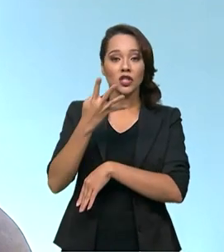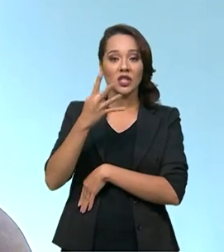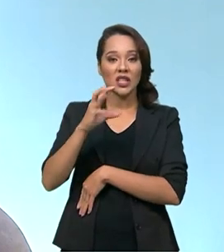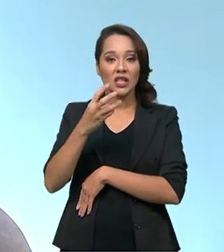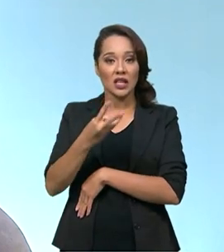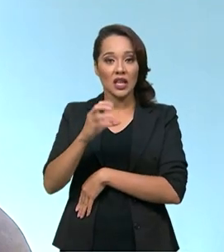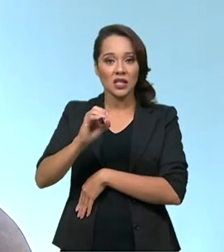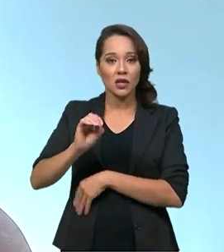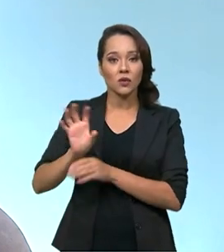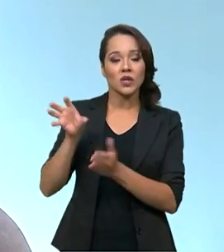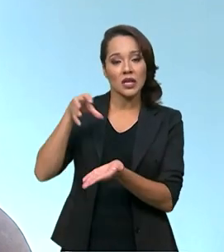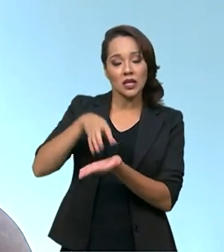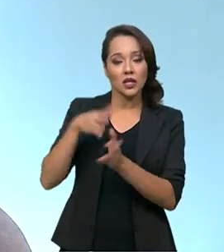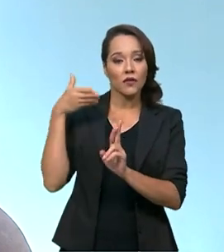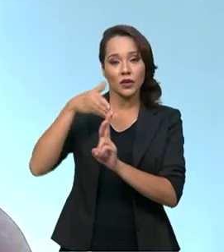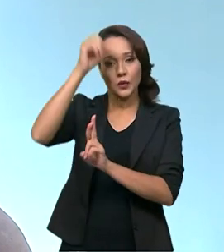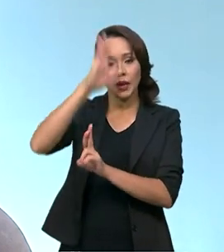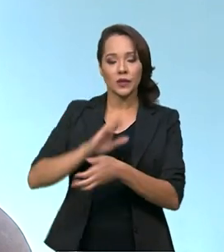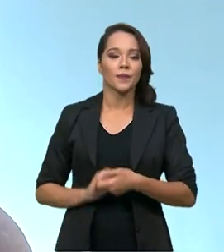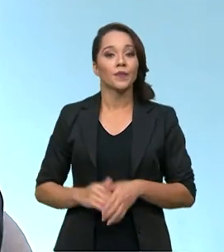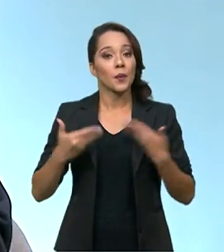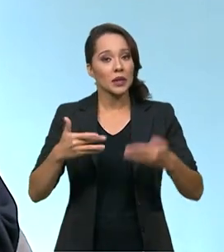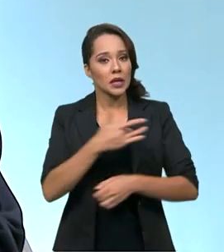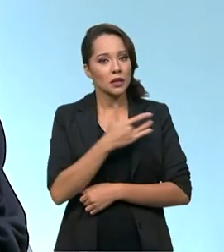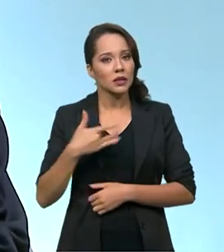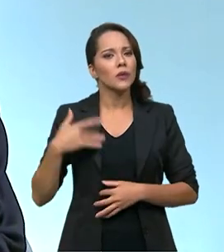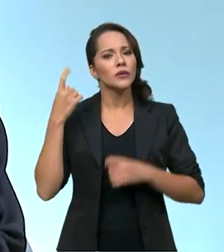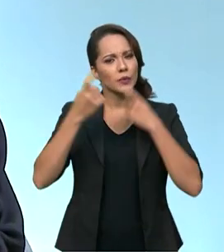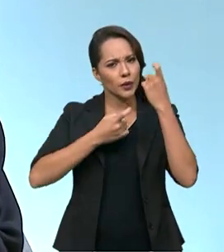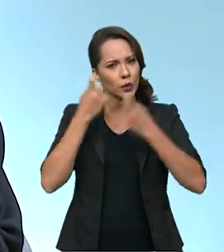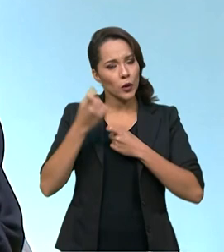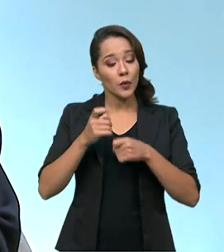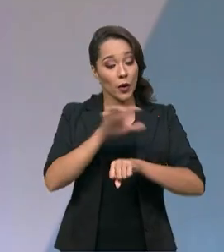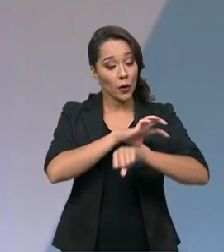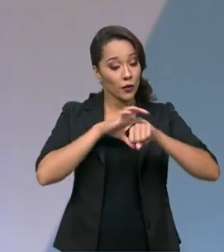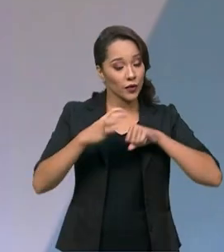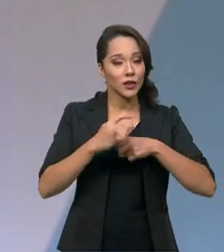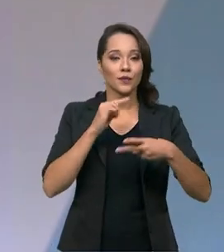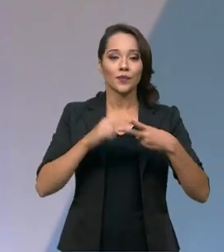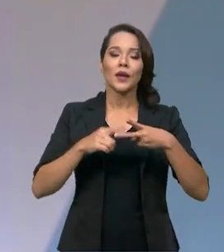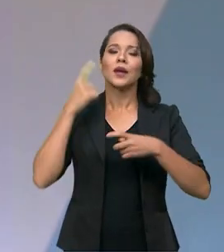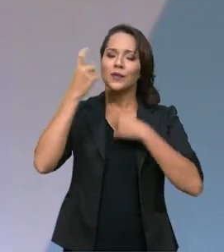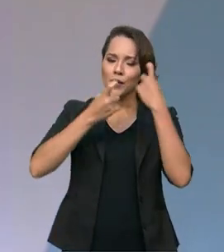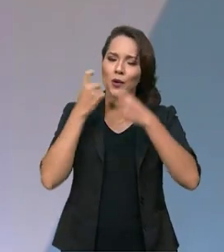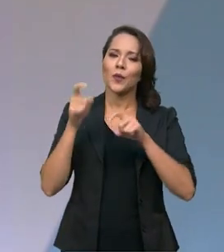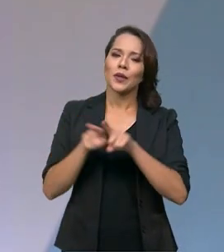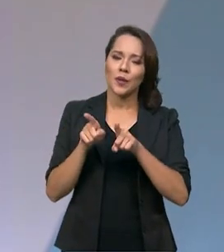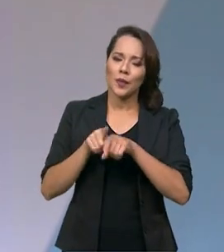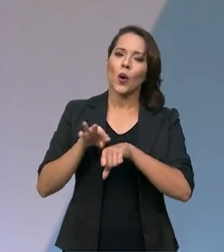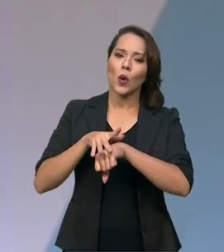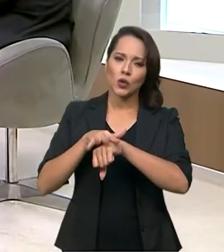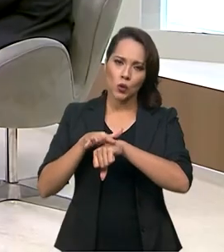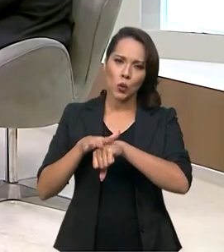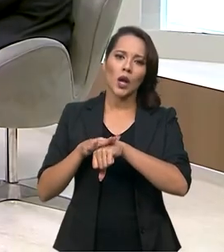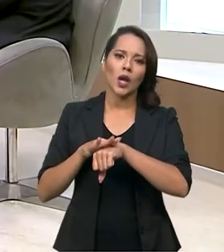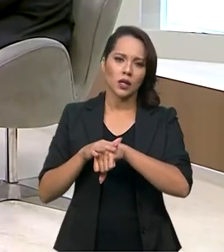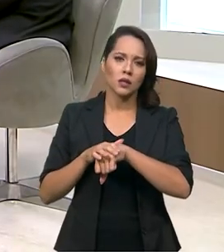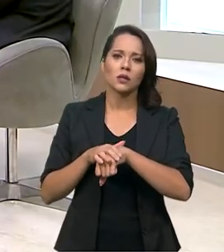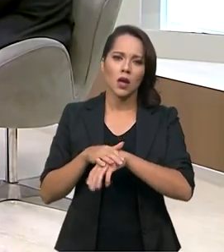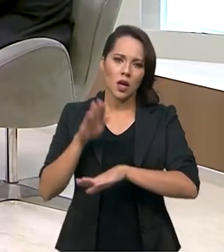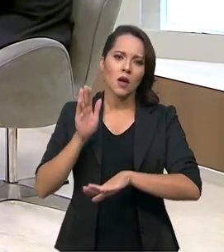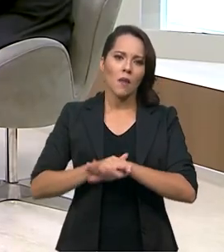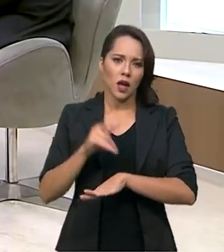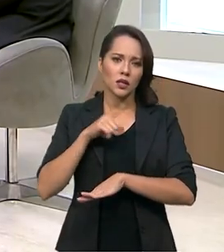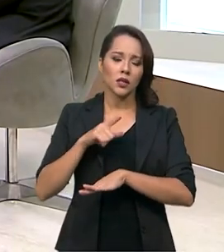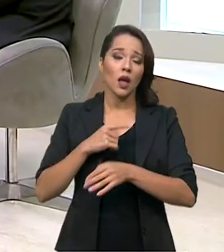referência do Brasil. Ou seja, o Ministério da Saúde se preocupa com a Covid e se preocupa também com as doenças prevalentes,